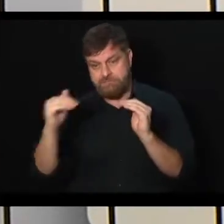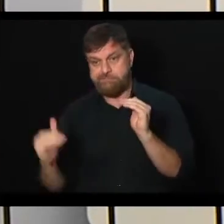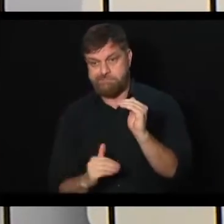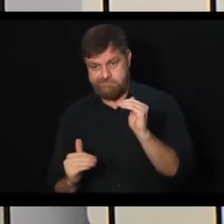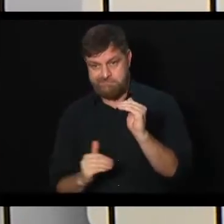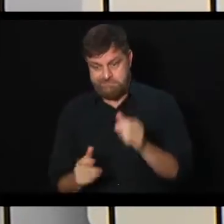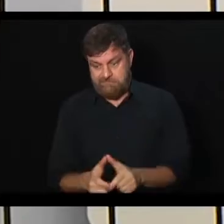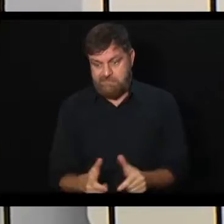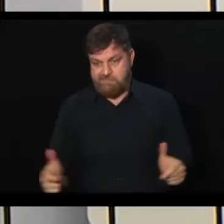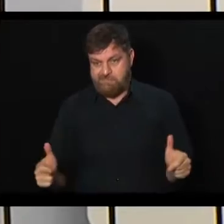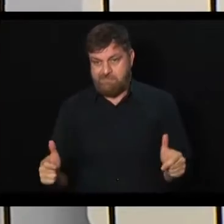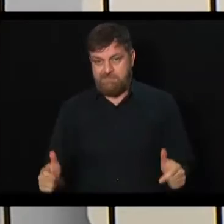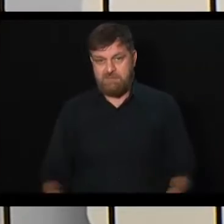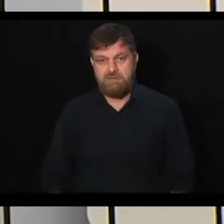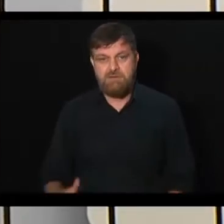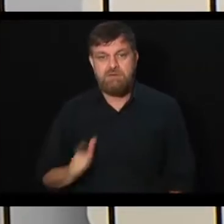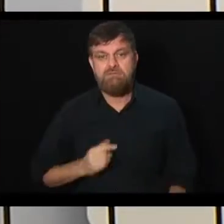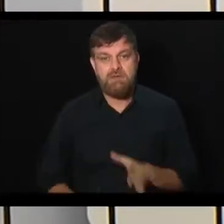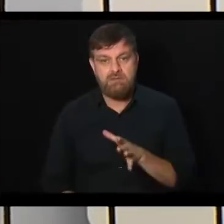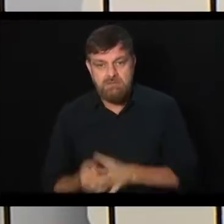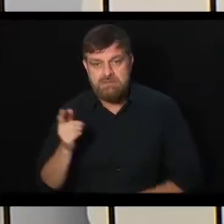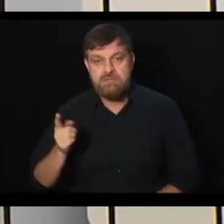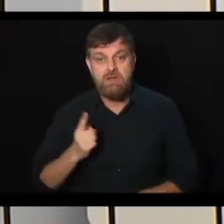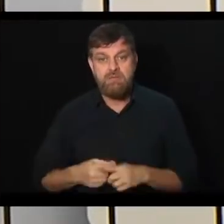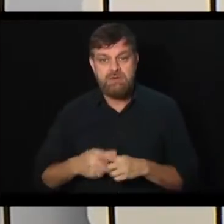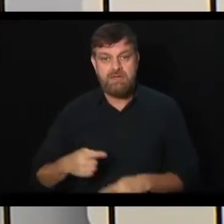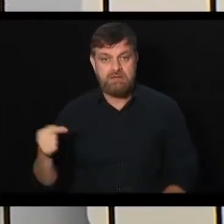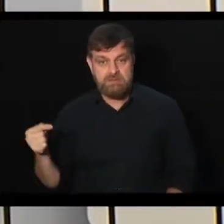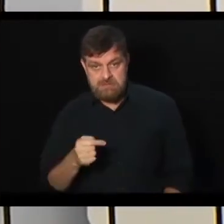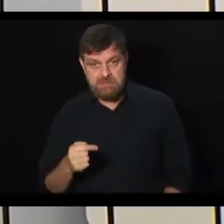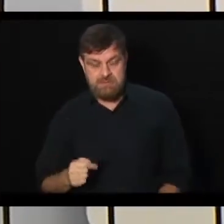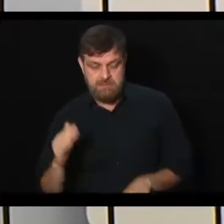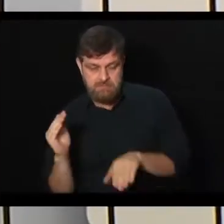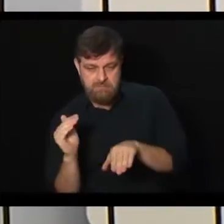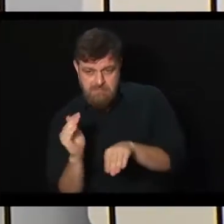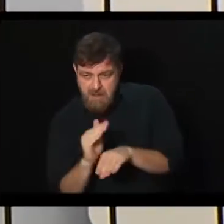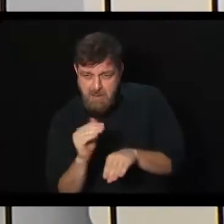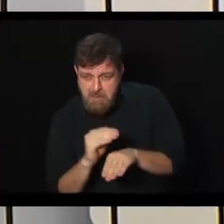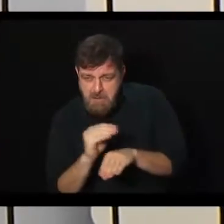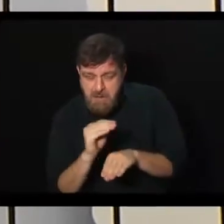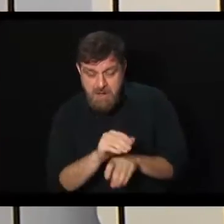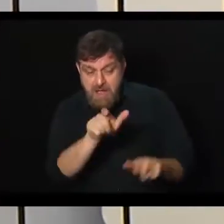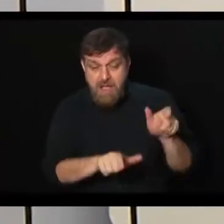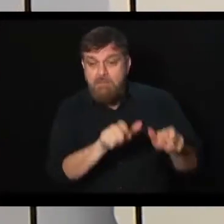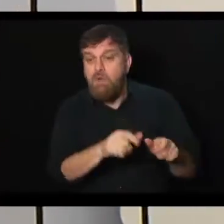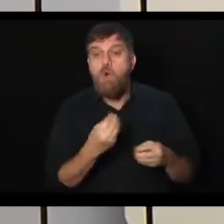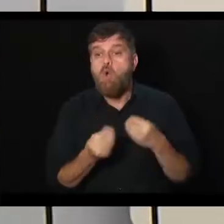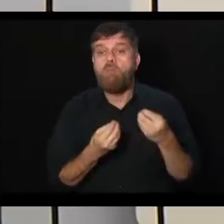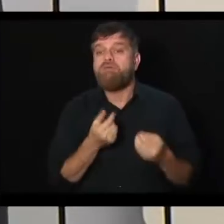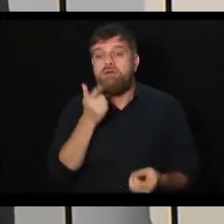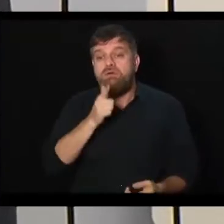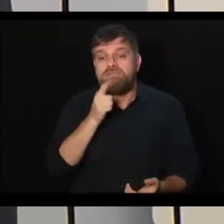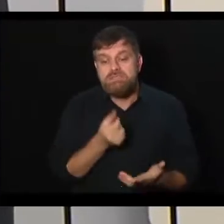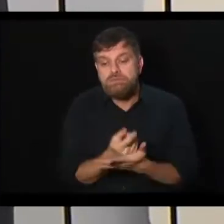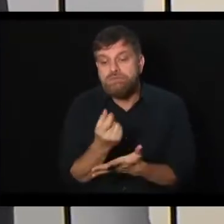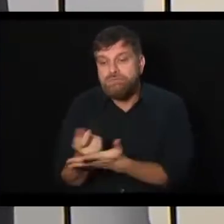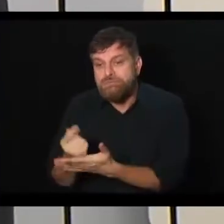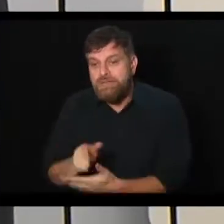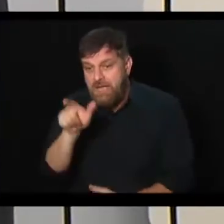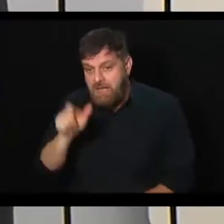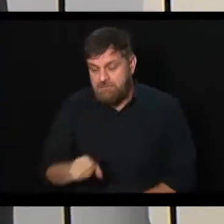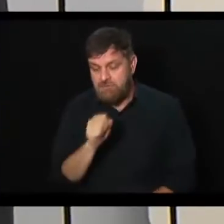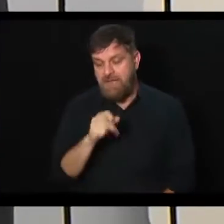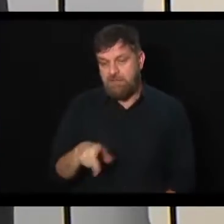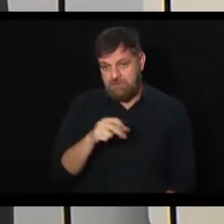idade, a desigualdade diminui. Por quê? Exatamente por conta da previdência. Isso vai impactar no consumo, porque a aposentadoria, que era o que